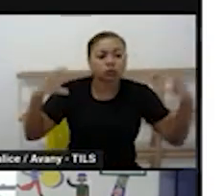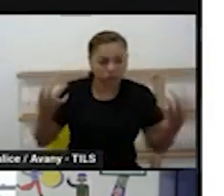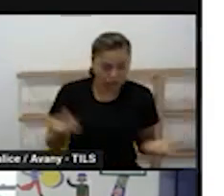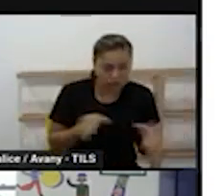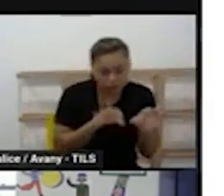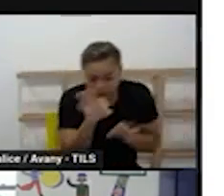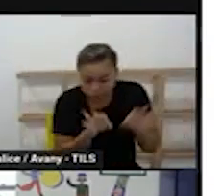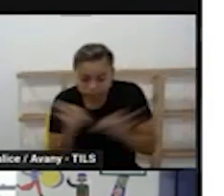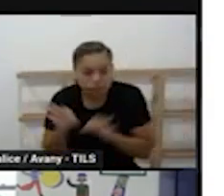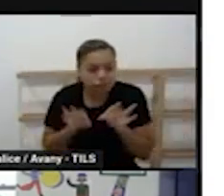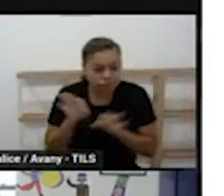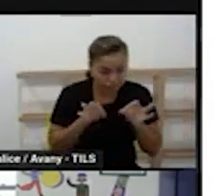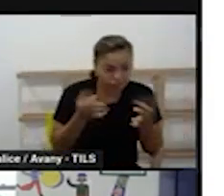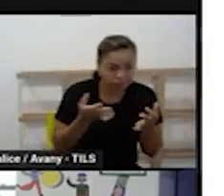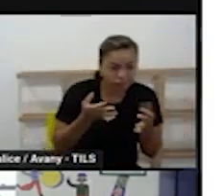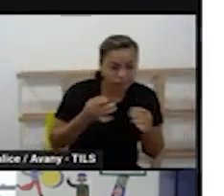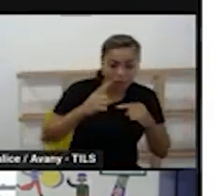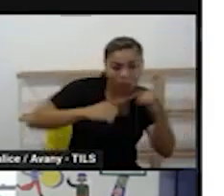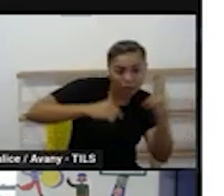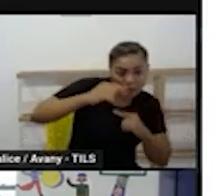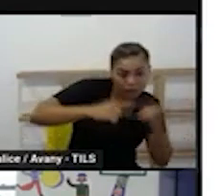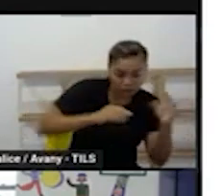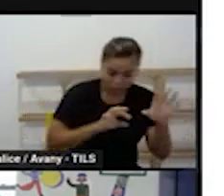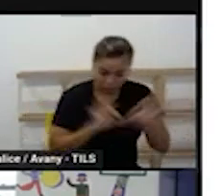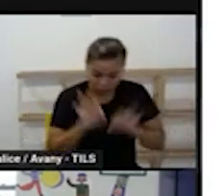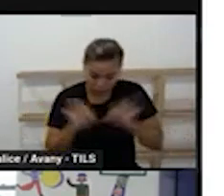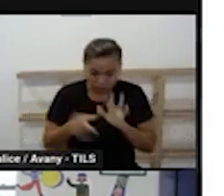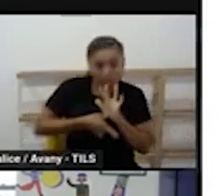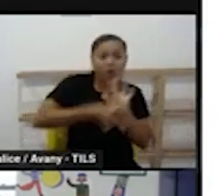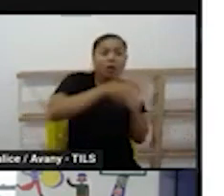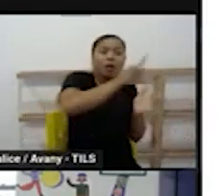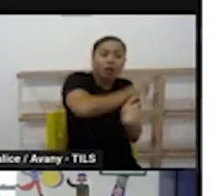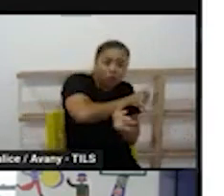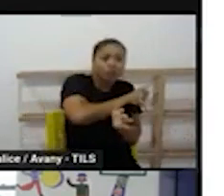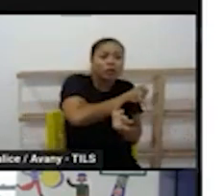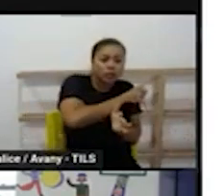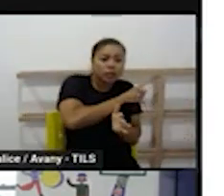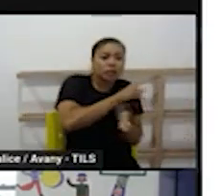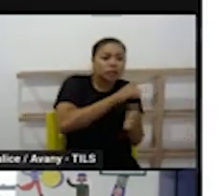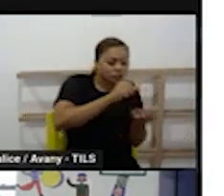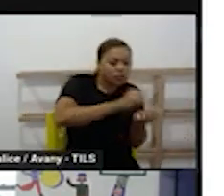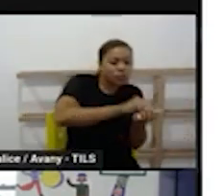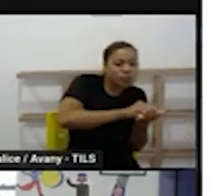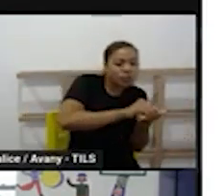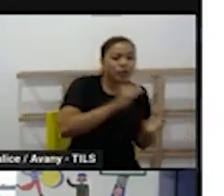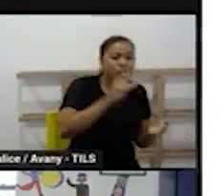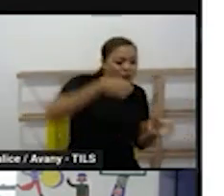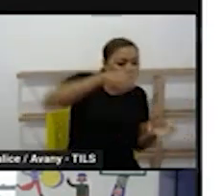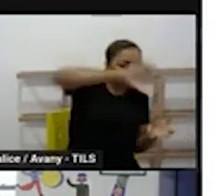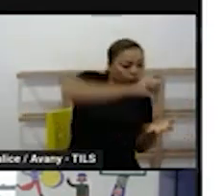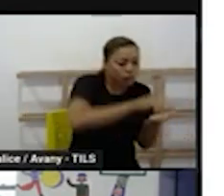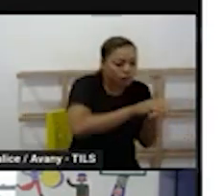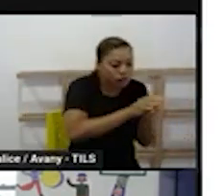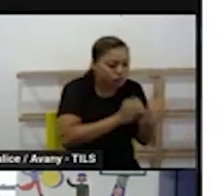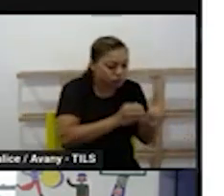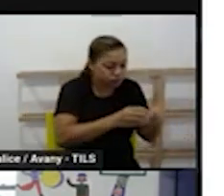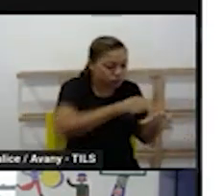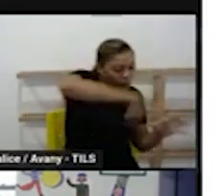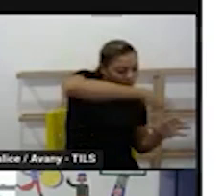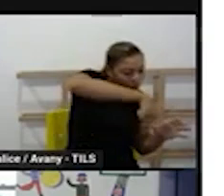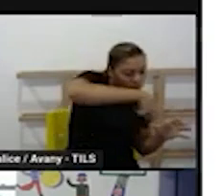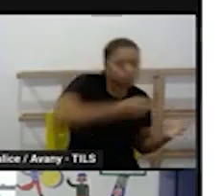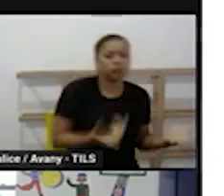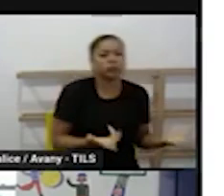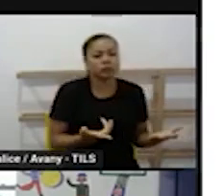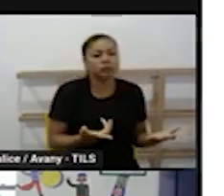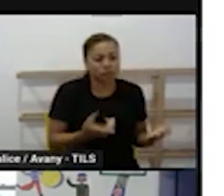preparar esse material para essa bolinha de sabão eu tenho que evidenciar um detergente ver se tem detergente disponível na escola se vai usar um copo descartável